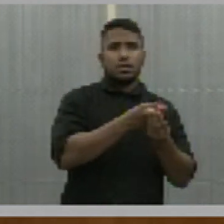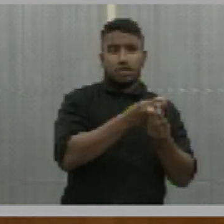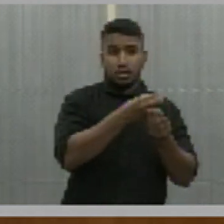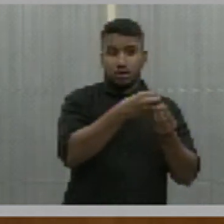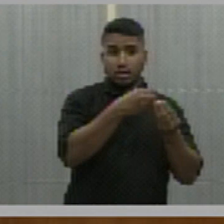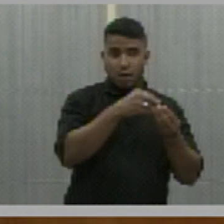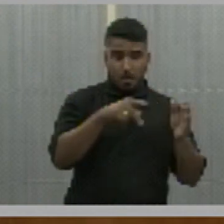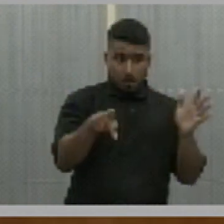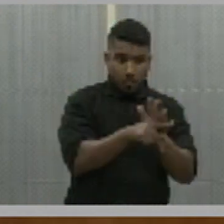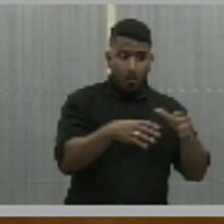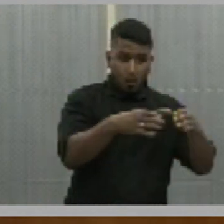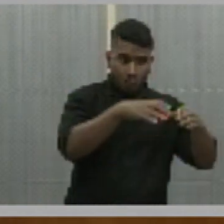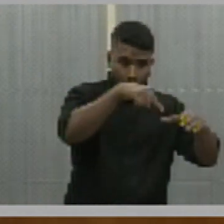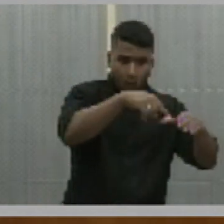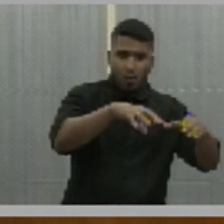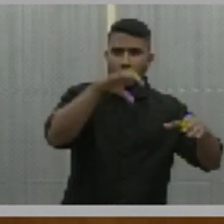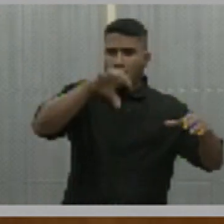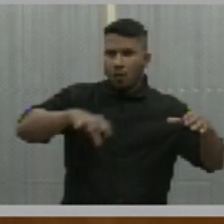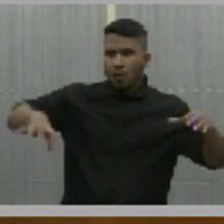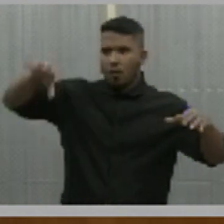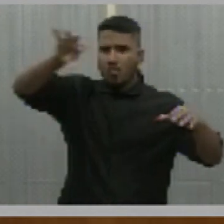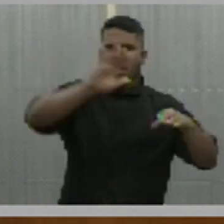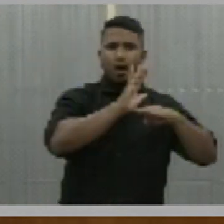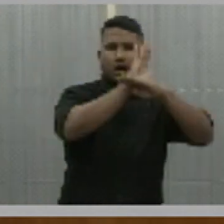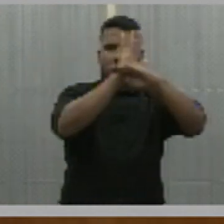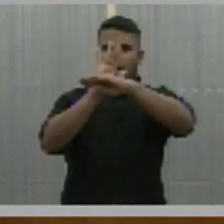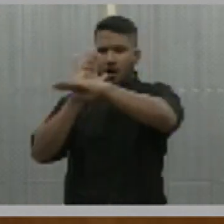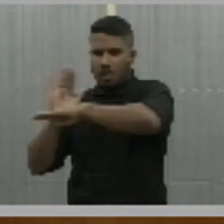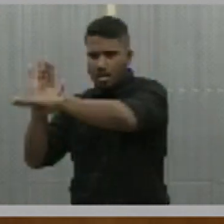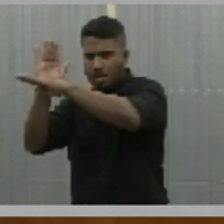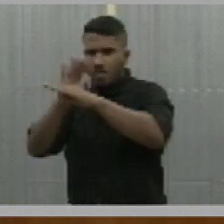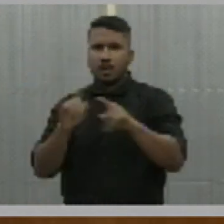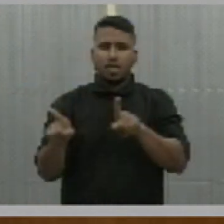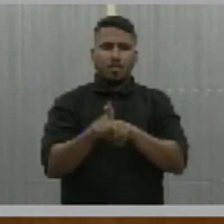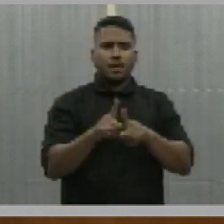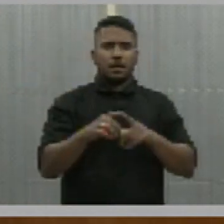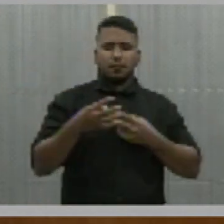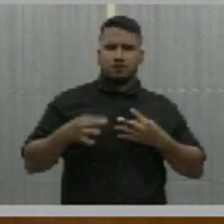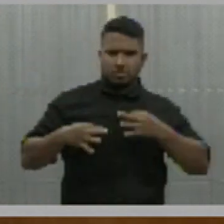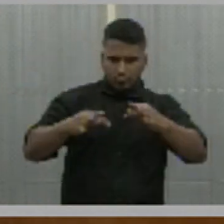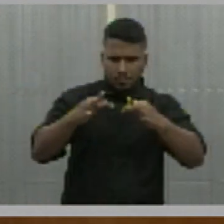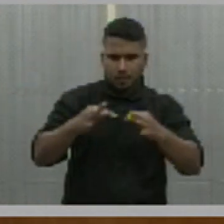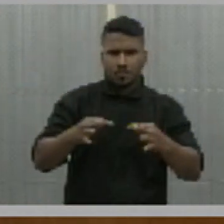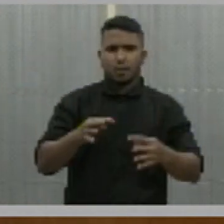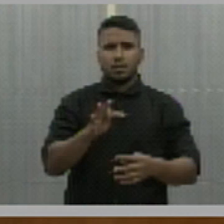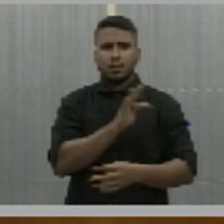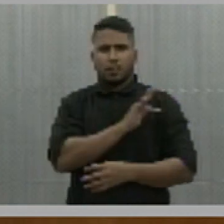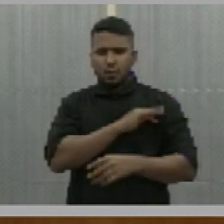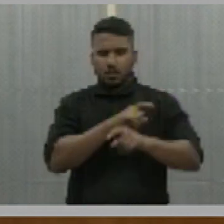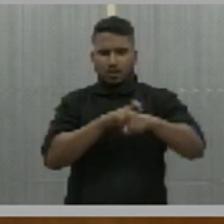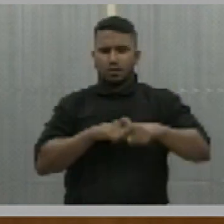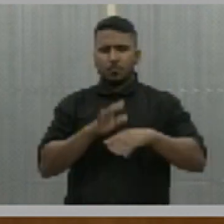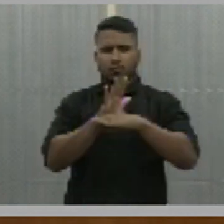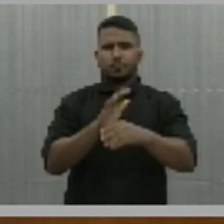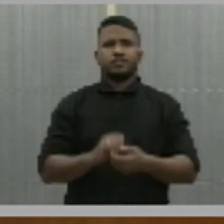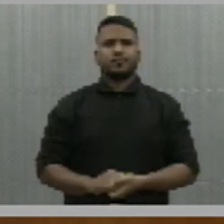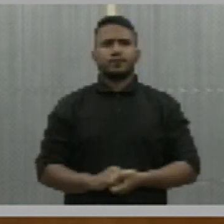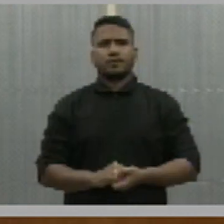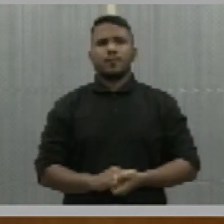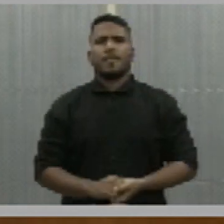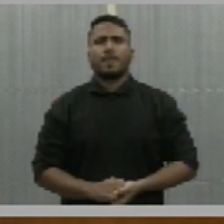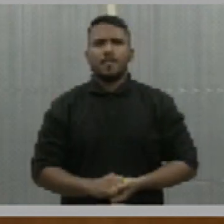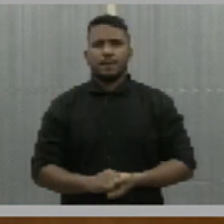estimular essa transferência de tecnologia para técnicos e agricultores. Então,